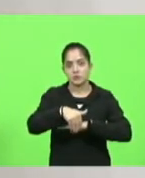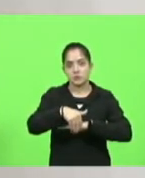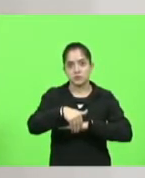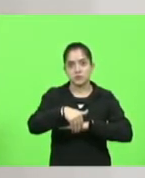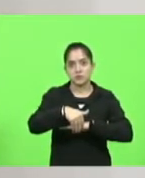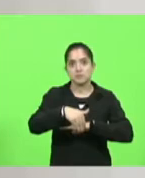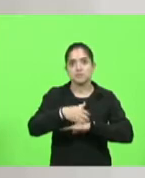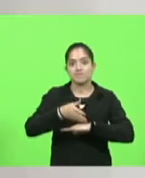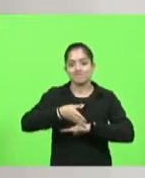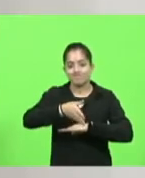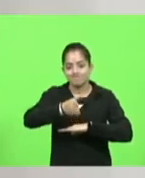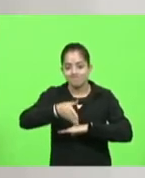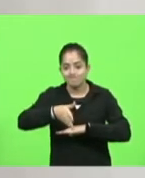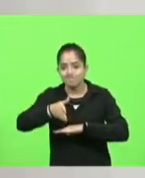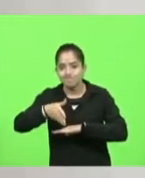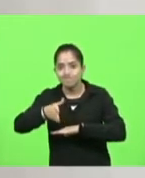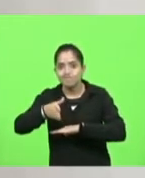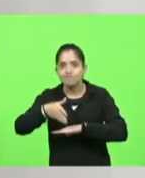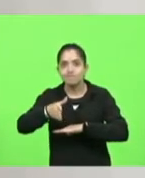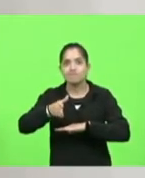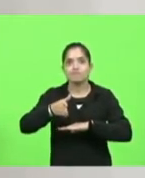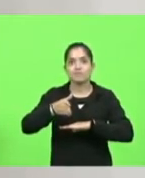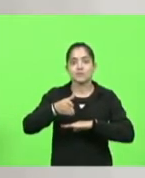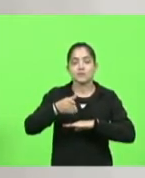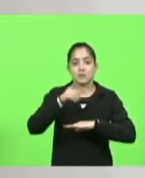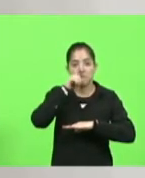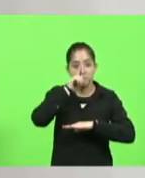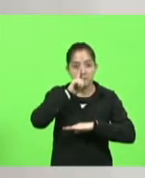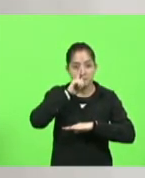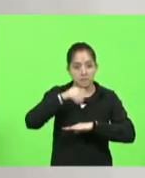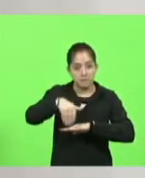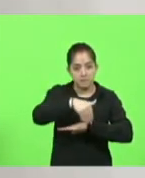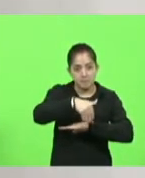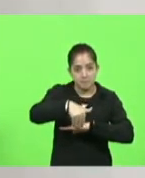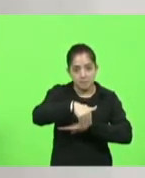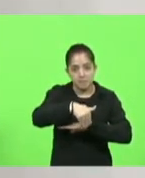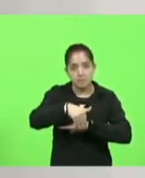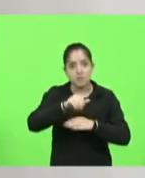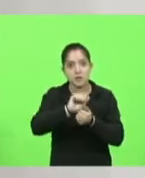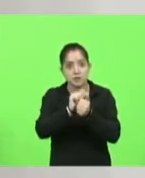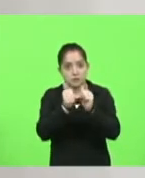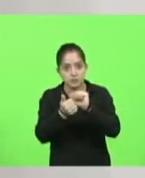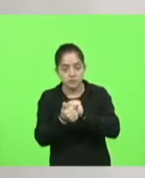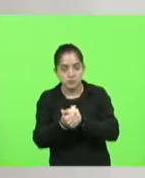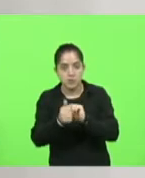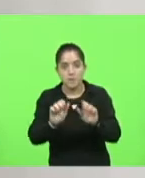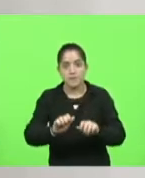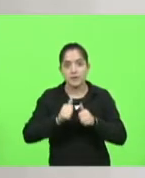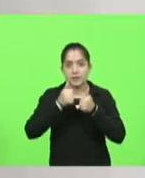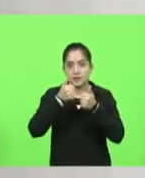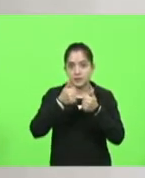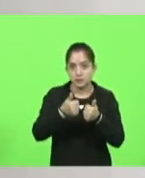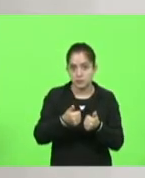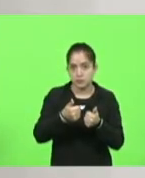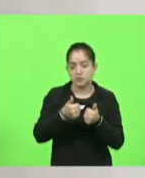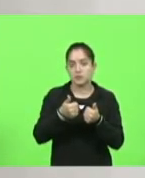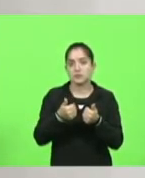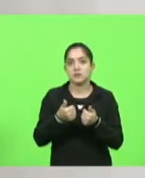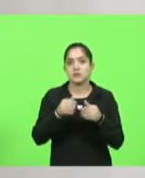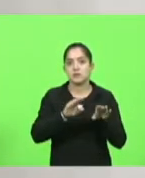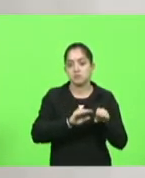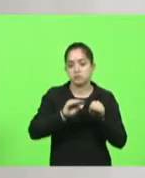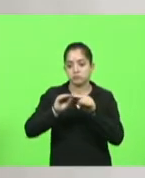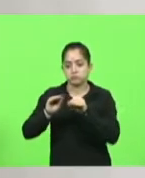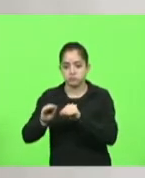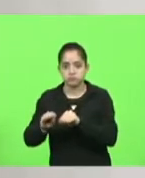acontecem as ultrapassagens mais perigosas, com readequação e melhorias e interseções, relocações